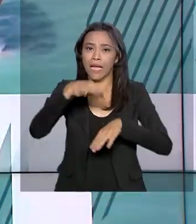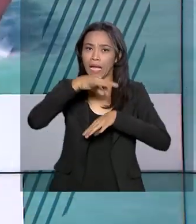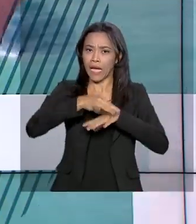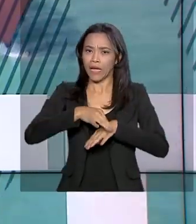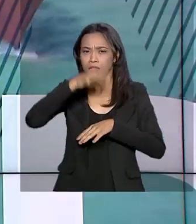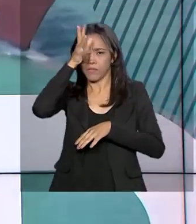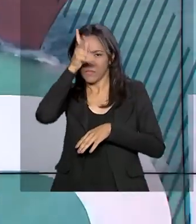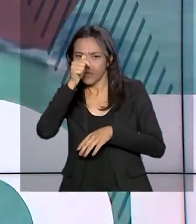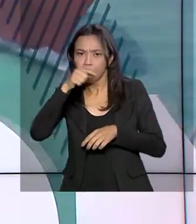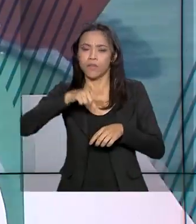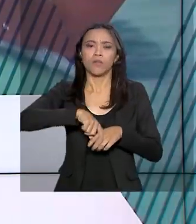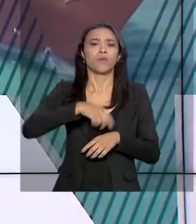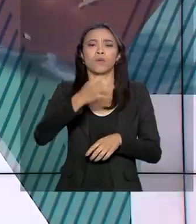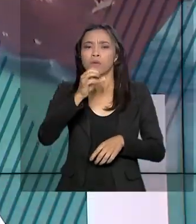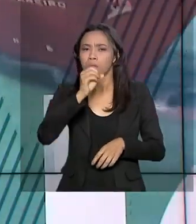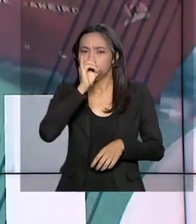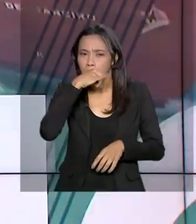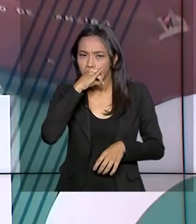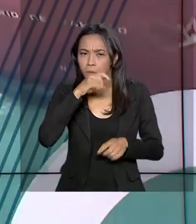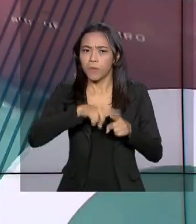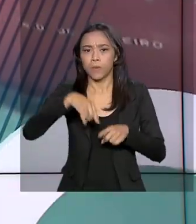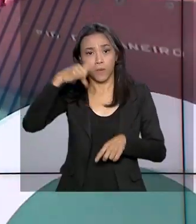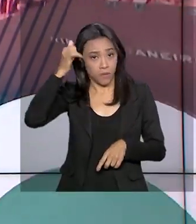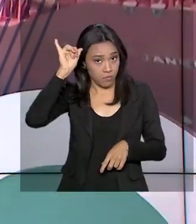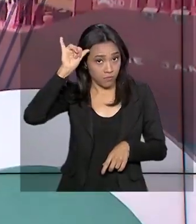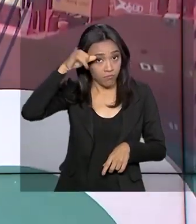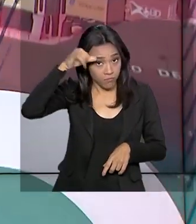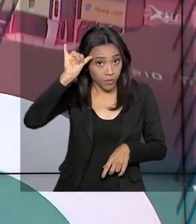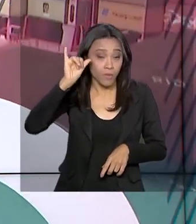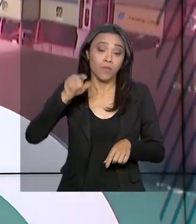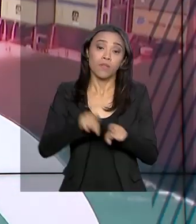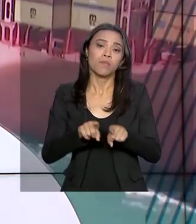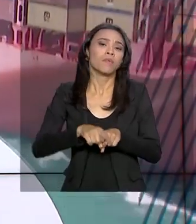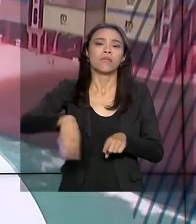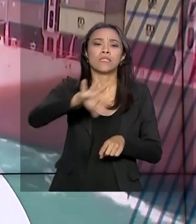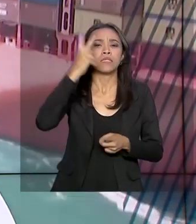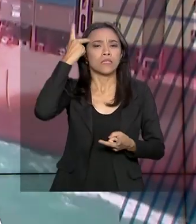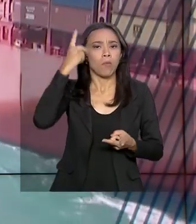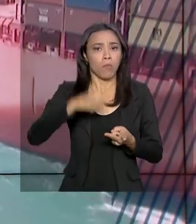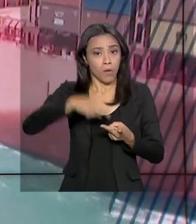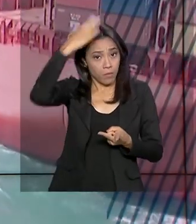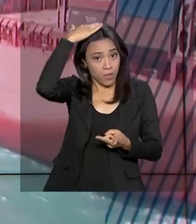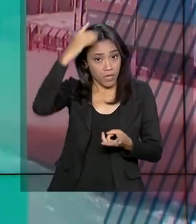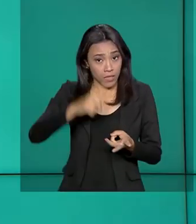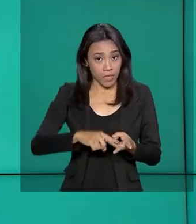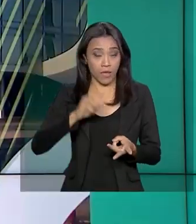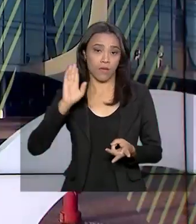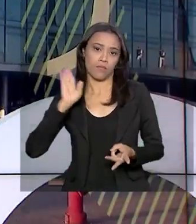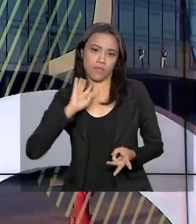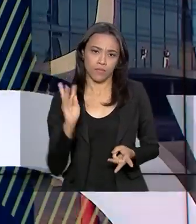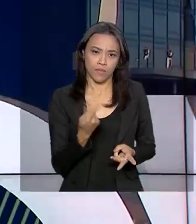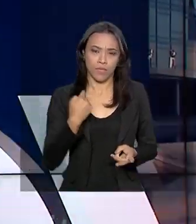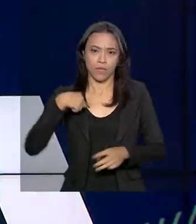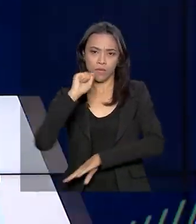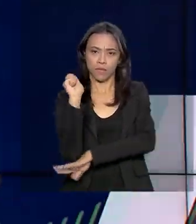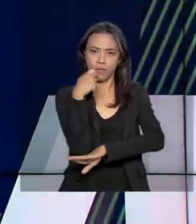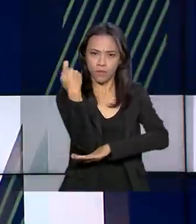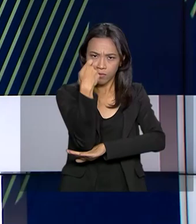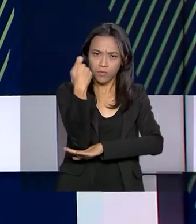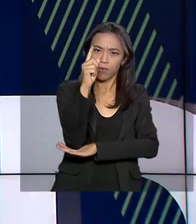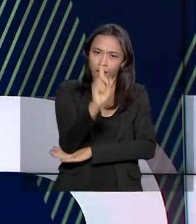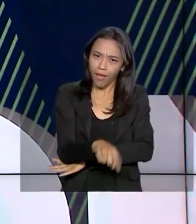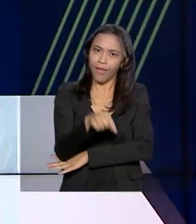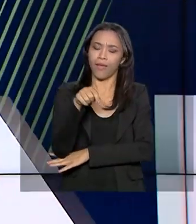de frango, suínos e carne bovina. Mato Grosso, São Paulo, Paraná, Minas Gerais e Rio Grande do Sul lideram a geração de